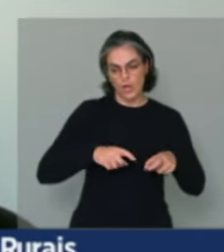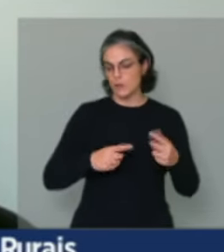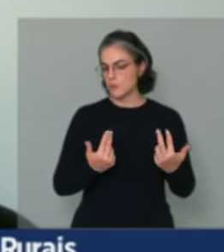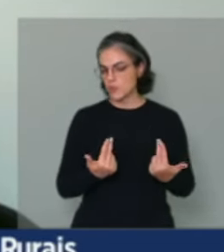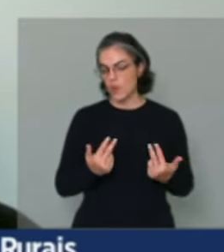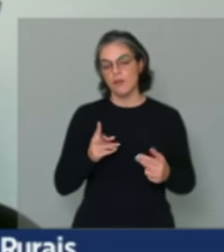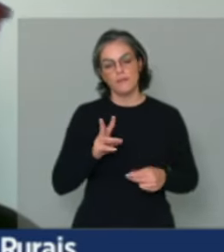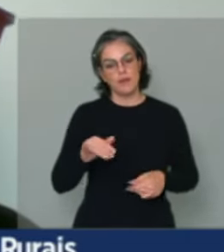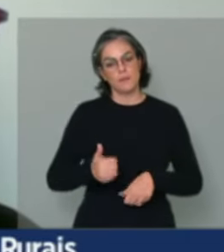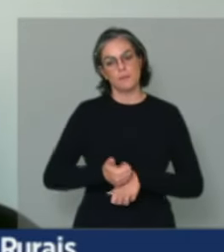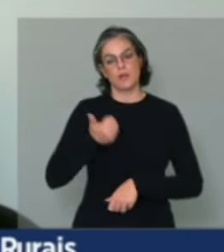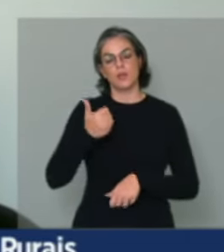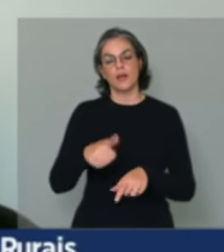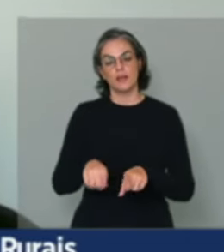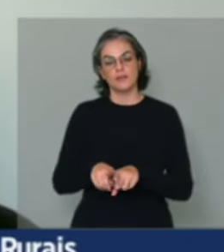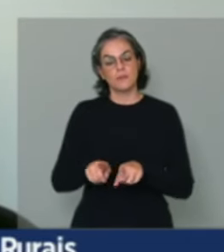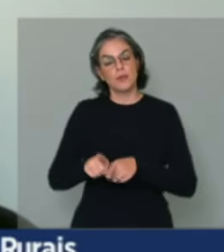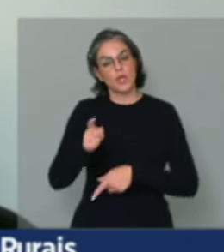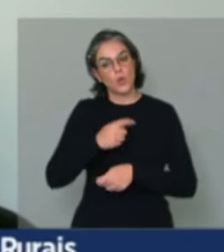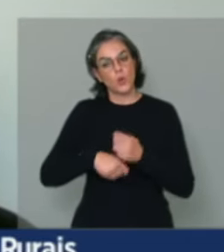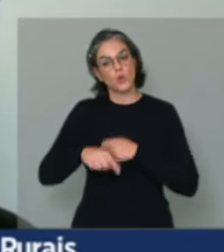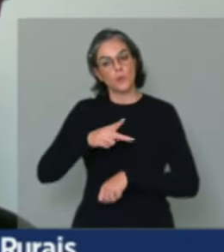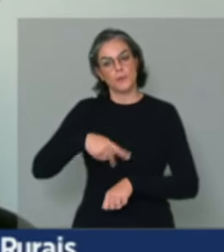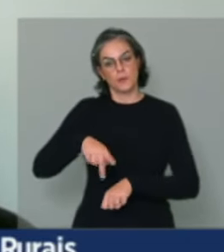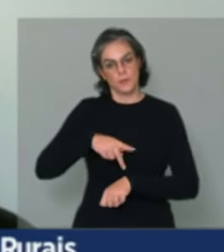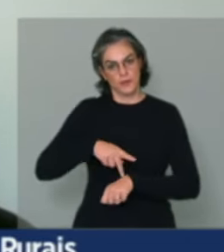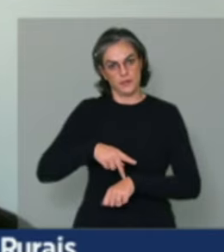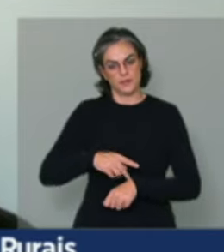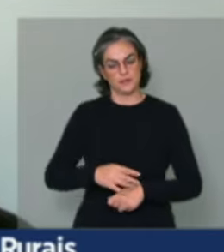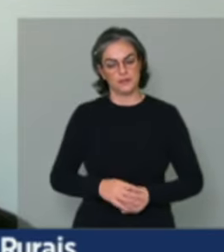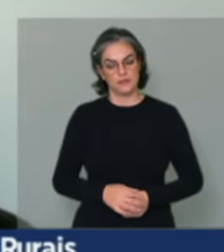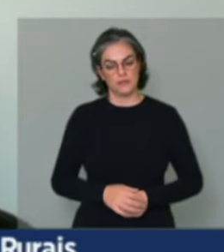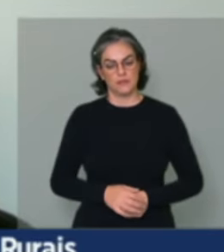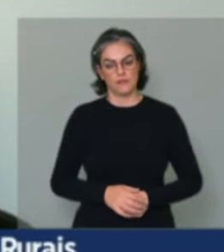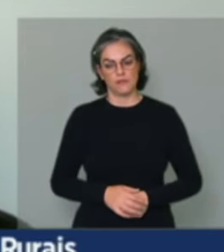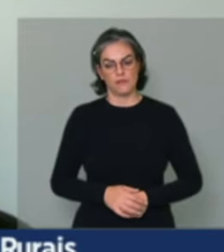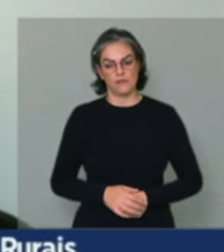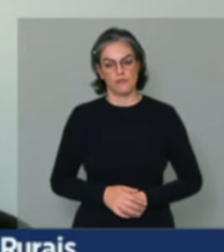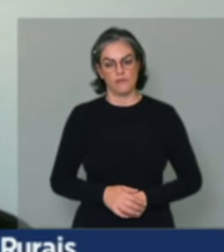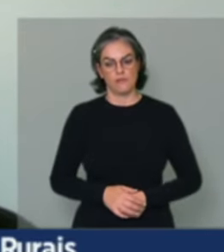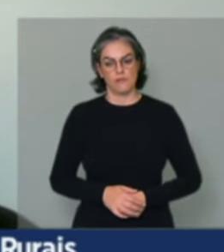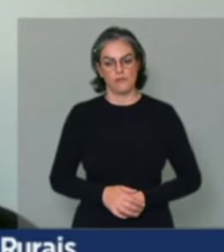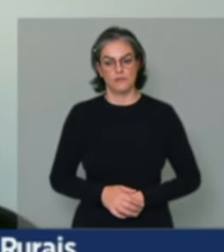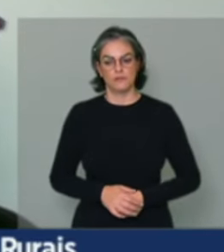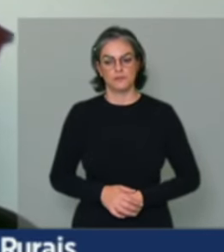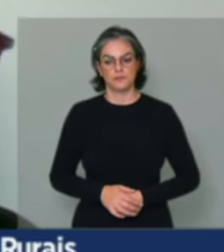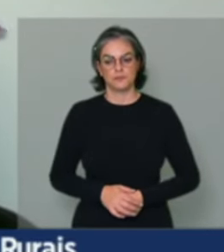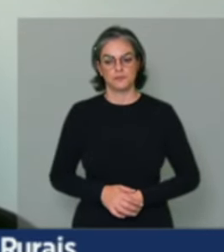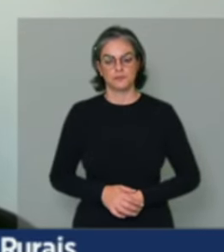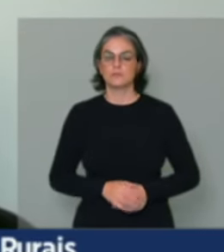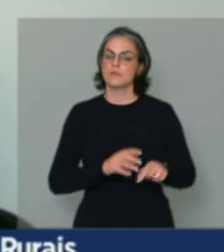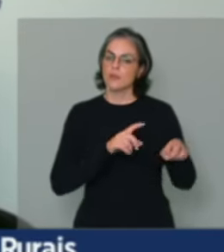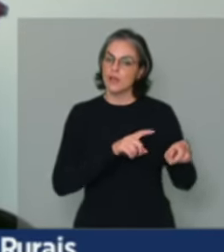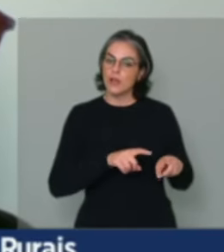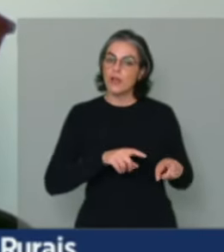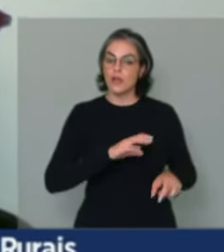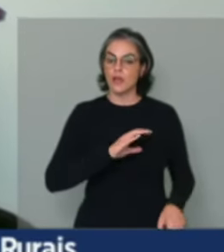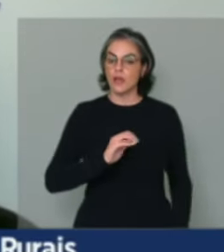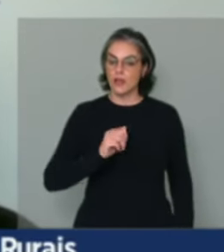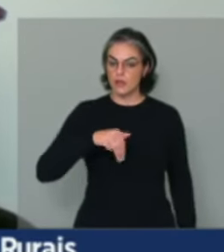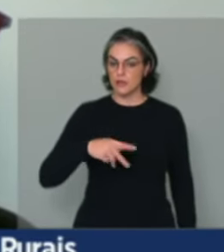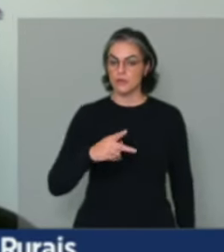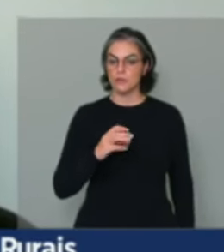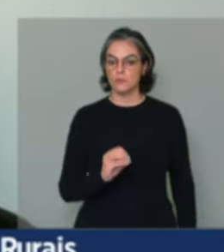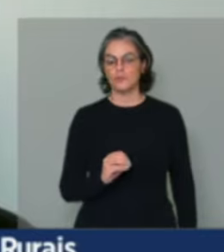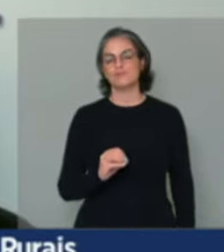melhorar a economia do nosso país. Então, não é possível falar de um campo sem a gente citar que é necessário ter uma inclusão